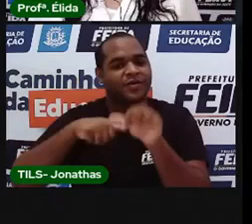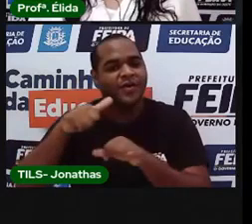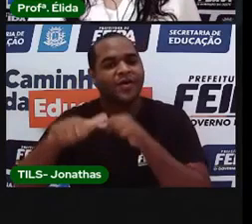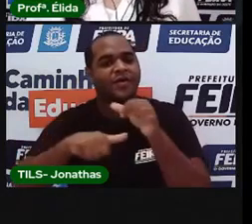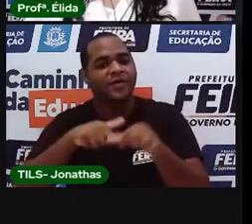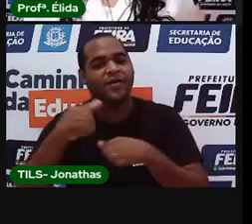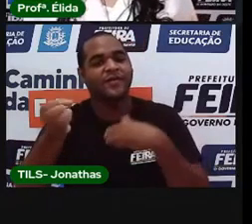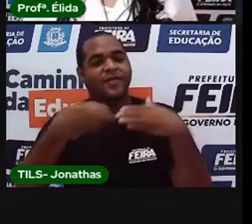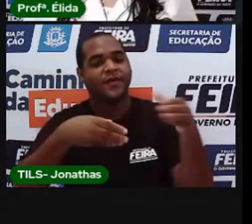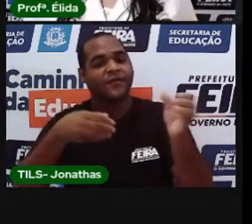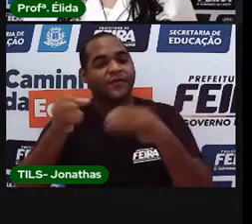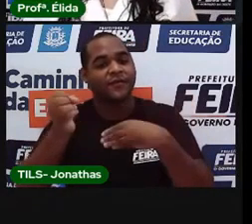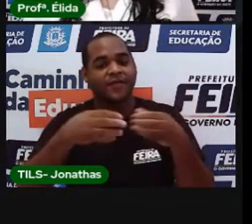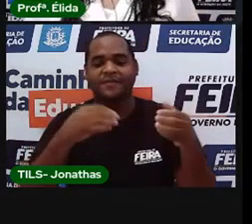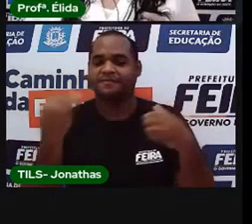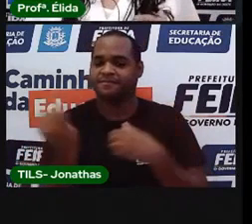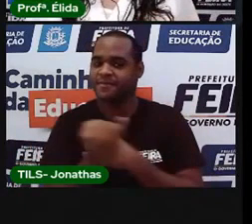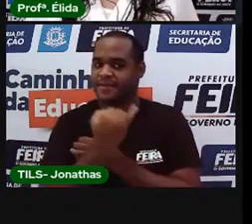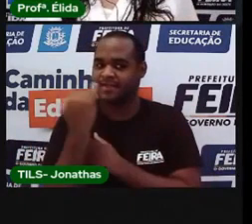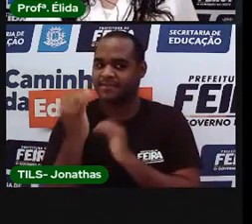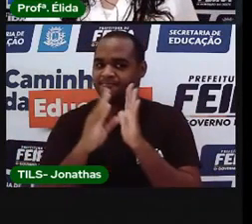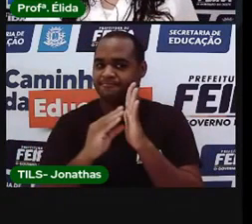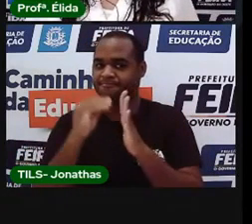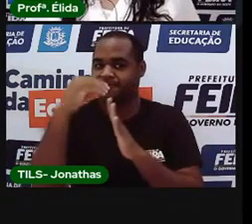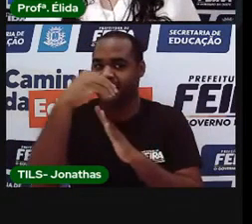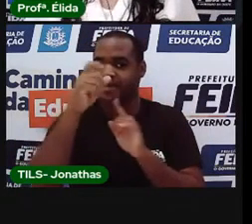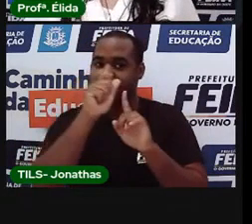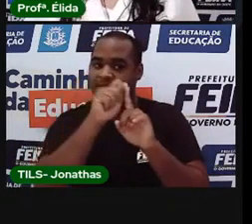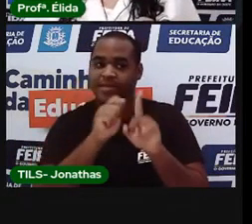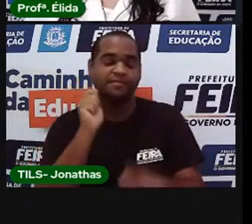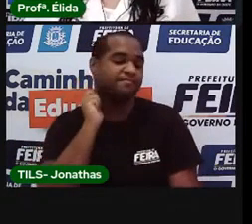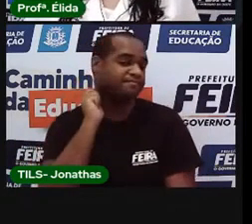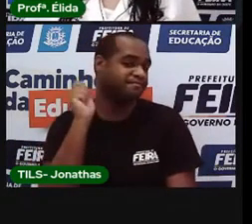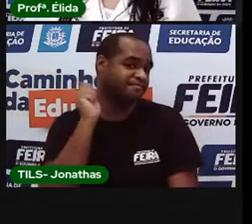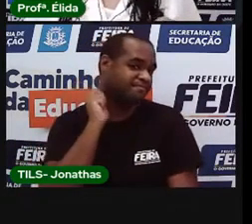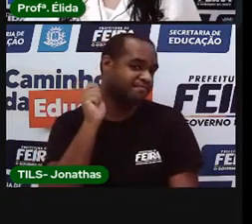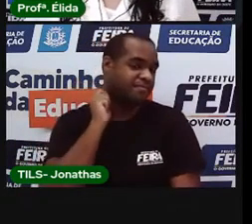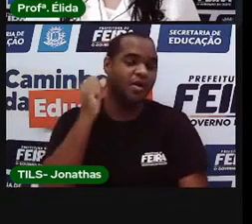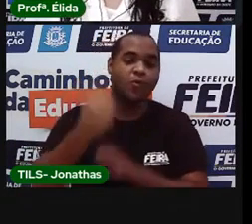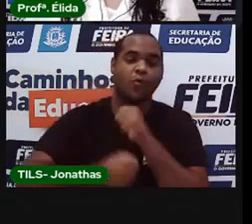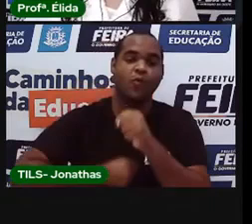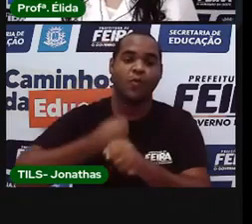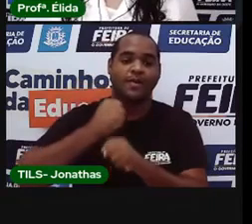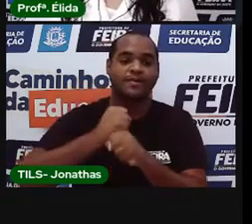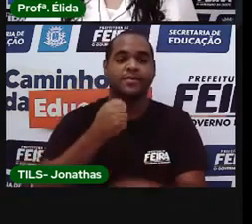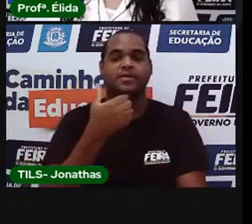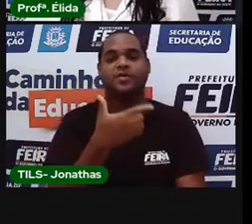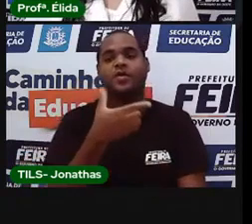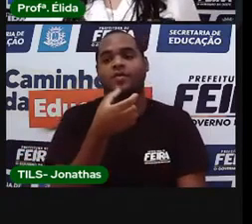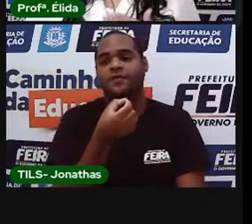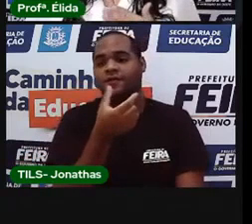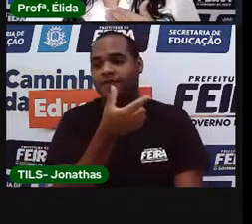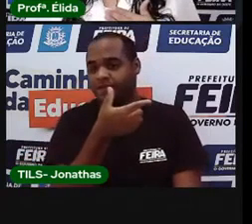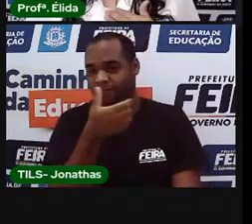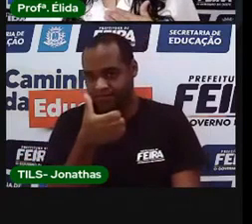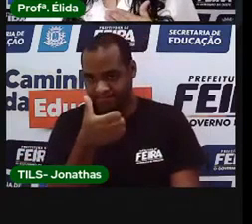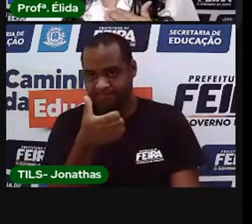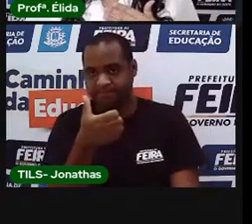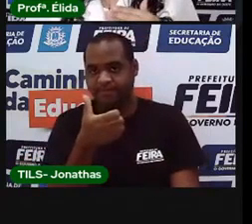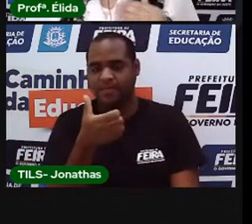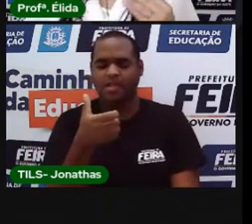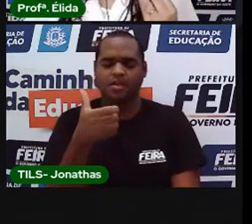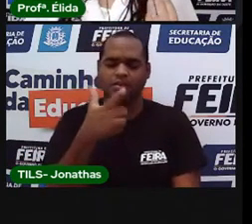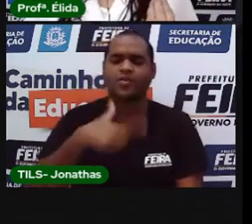necessário. O calendário é do mês de abril e o ano 2021, porque nós